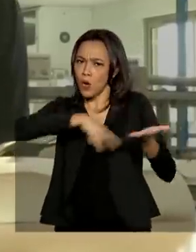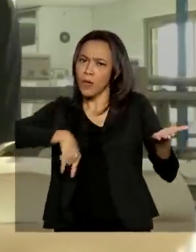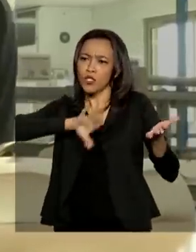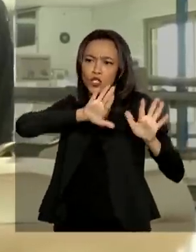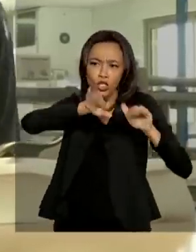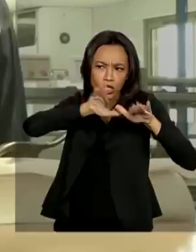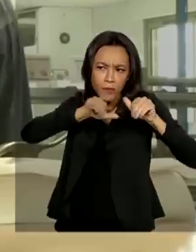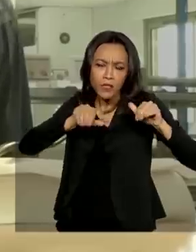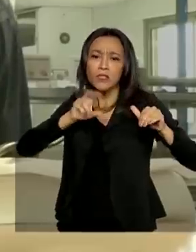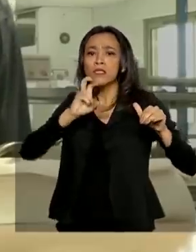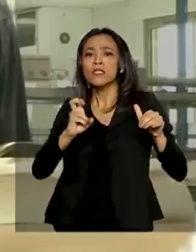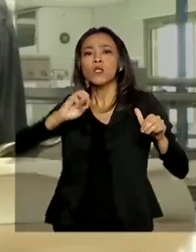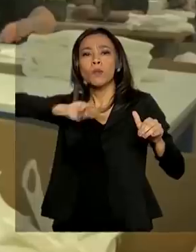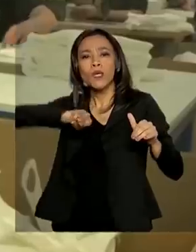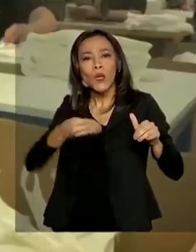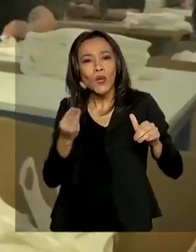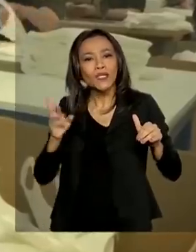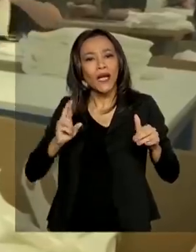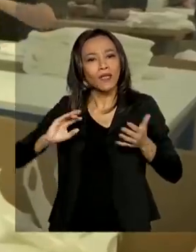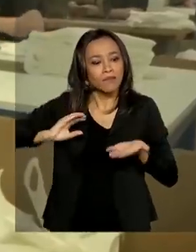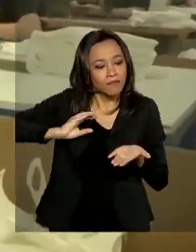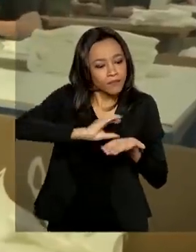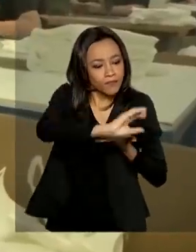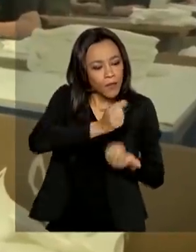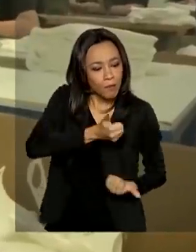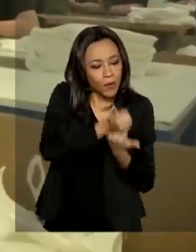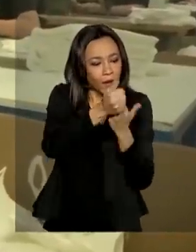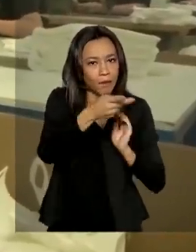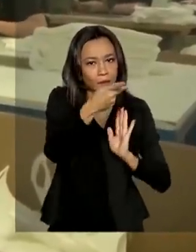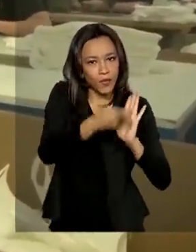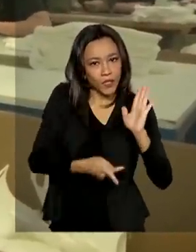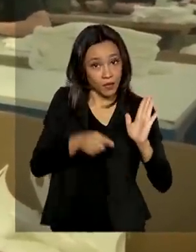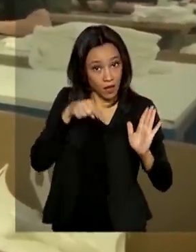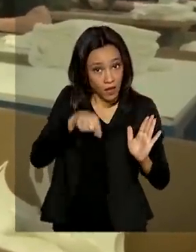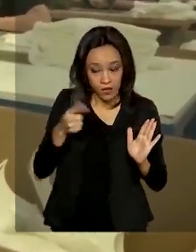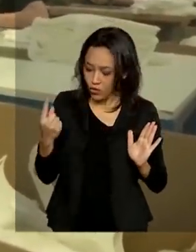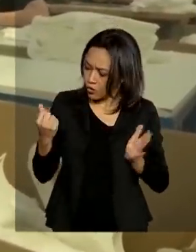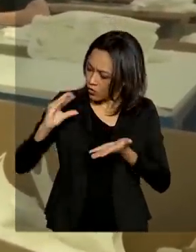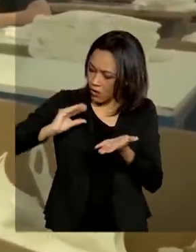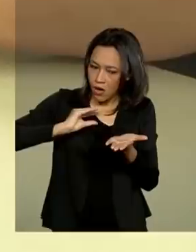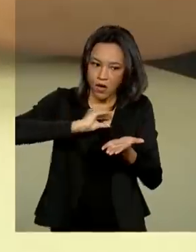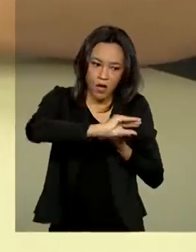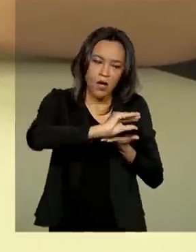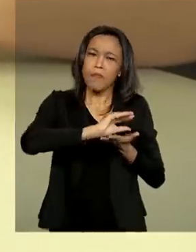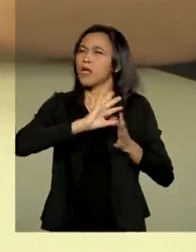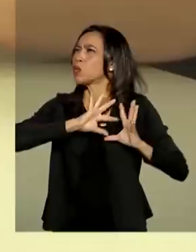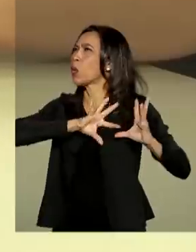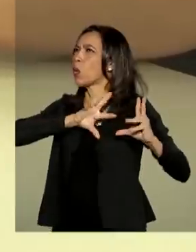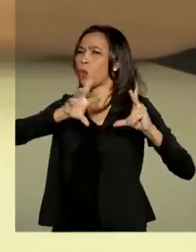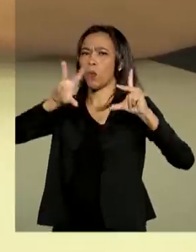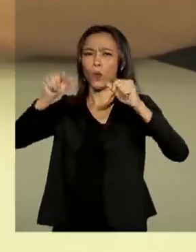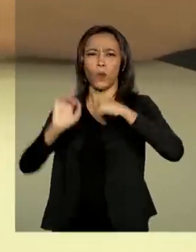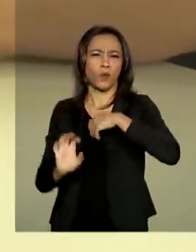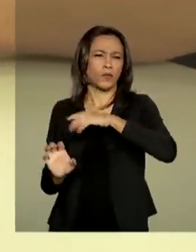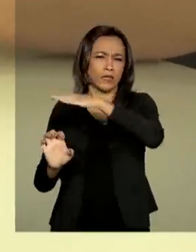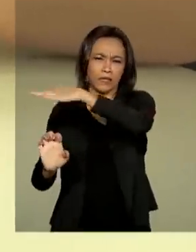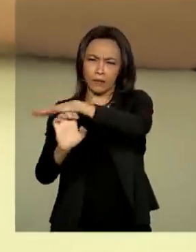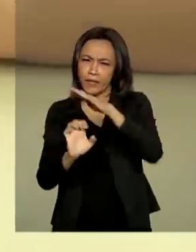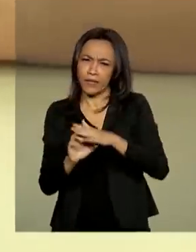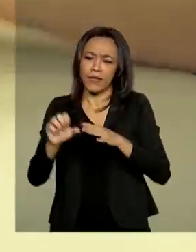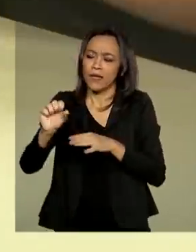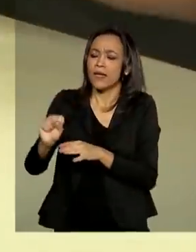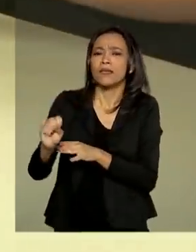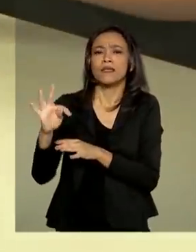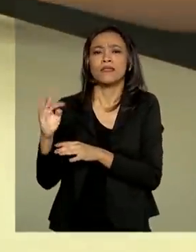5 milhões de reais para apoiar esses projetos. Os recursos vão para empresas de todos os portes, incluindo startups e